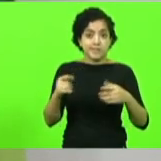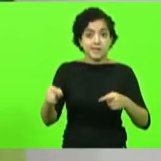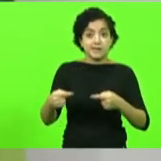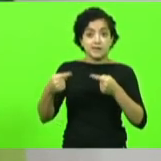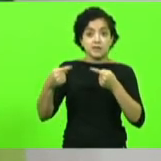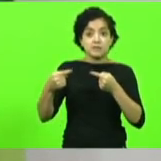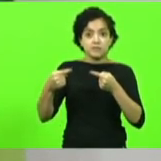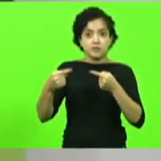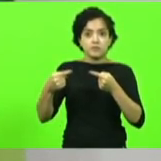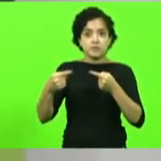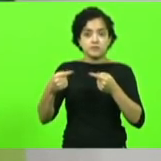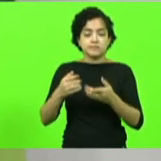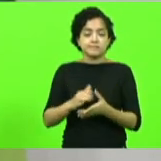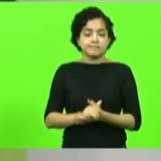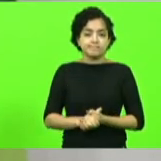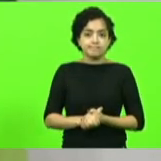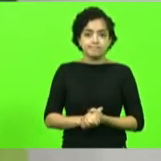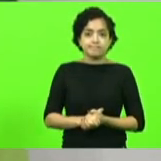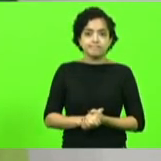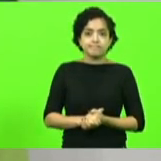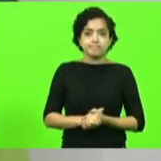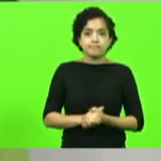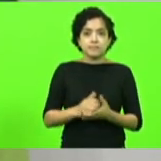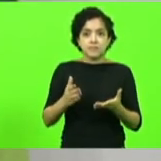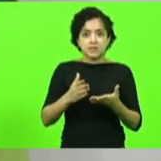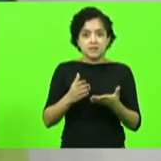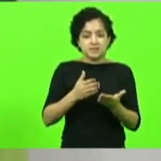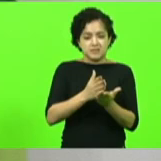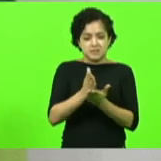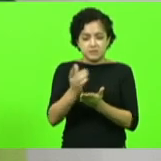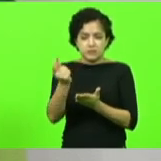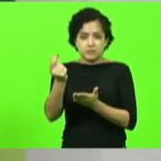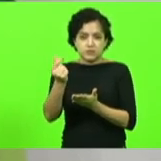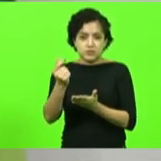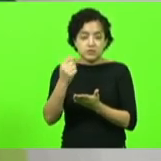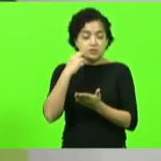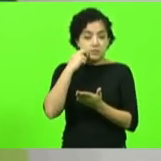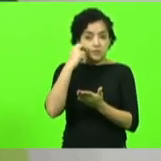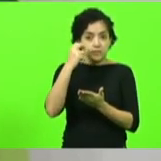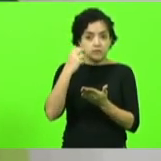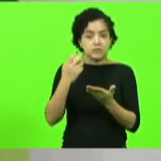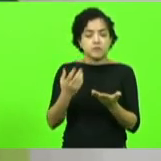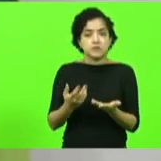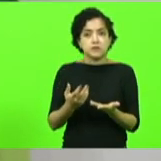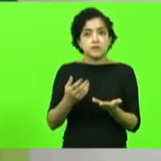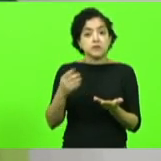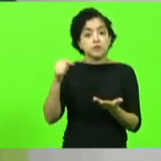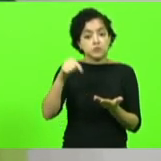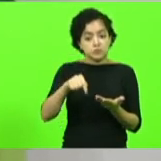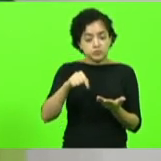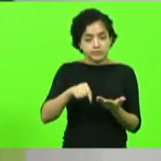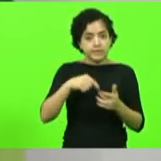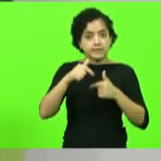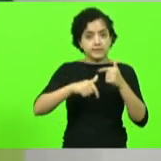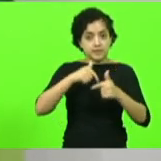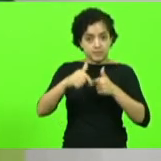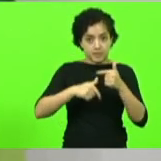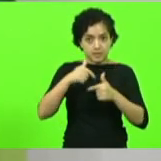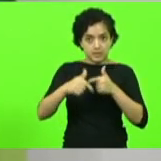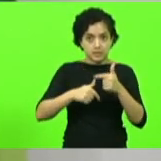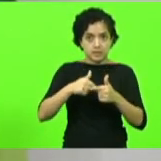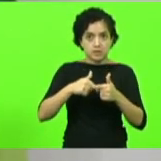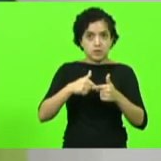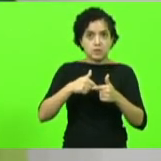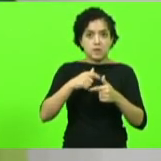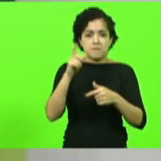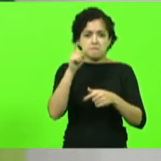desvio vergonhoso né que mancha a história de Santa Catarina enquanto eu estiver aqui na Assembleia Legislativa ninguém vai mentir